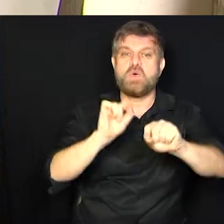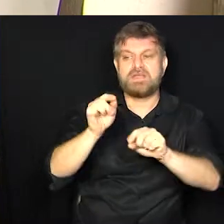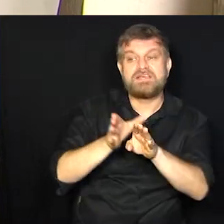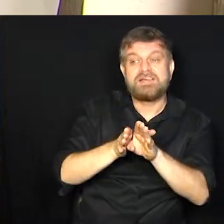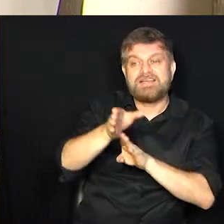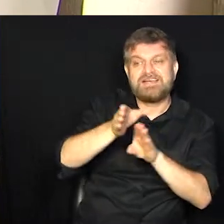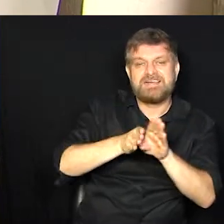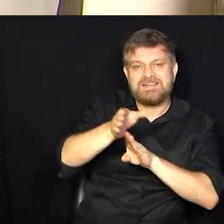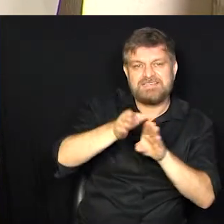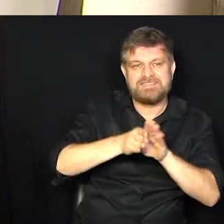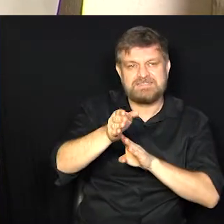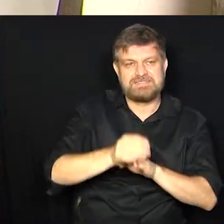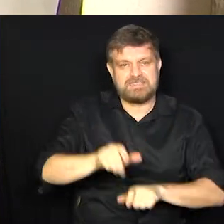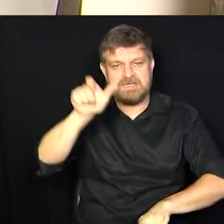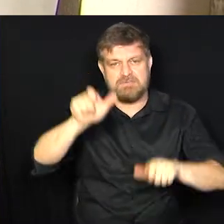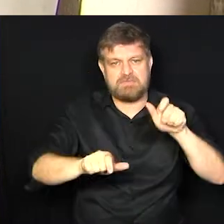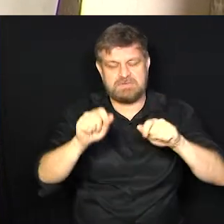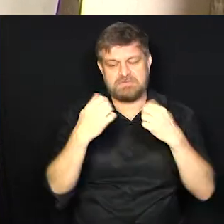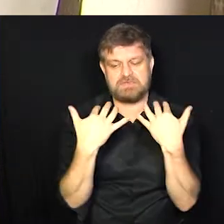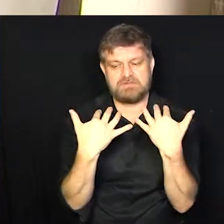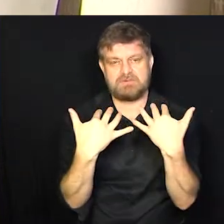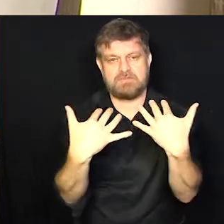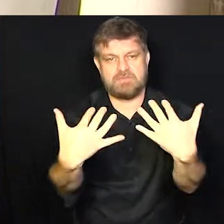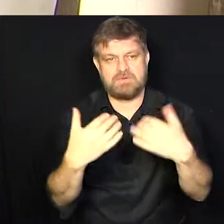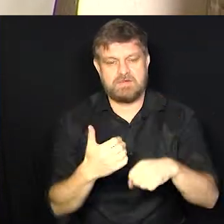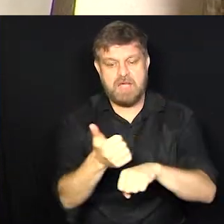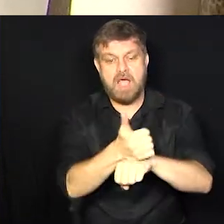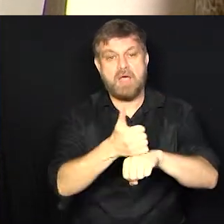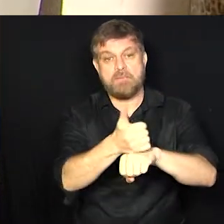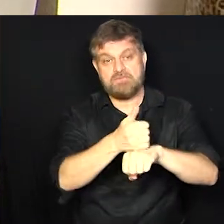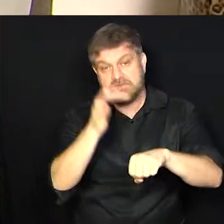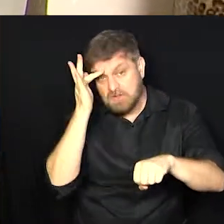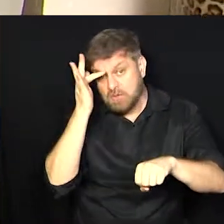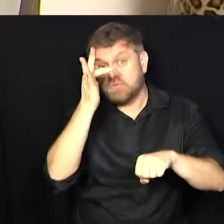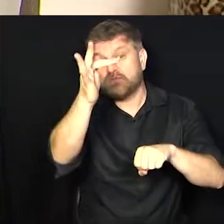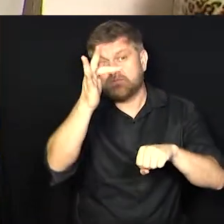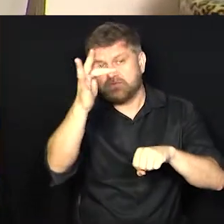Pra quem tá te assistindo agora. E que quer ser uma manicure, por exemplo.